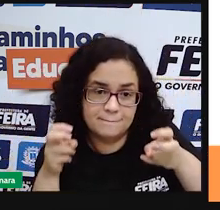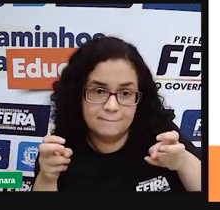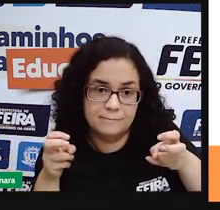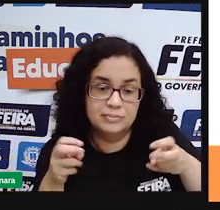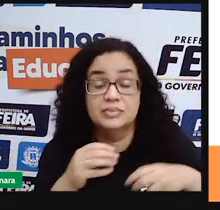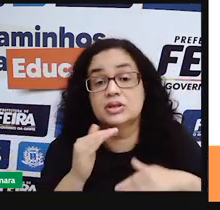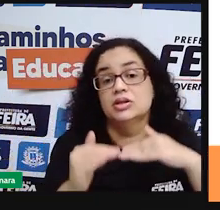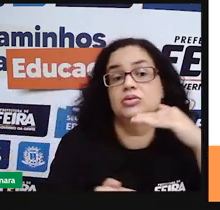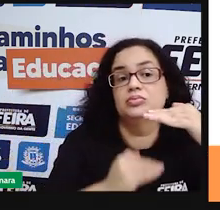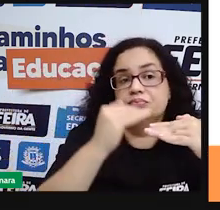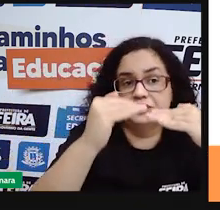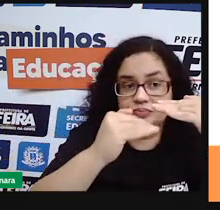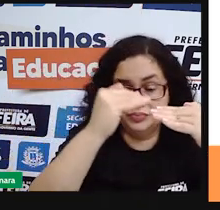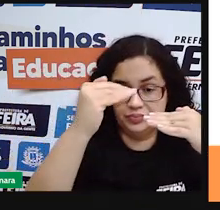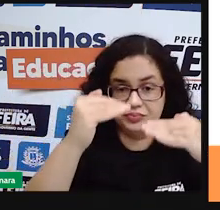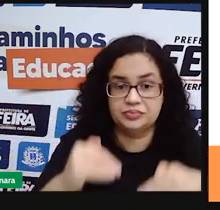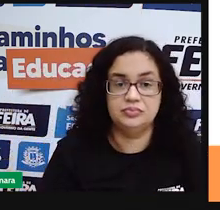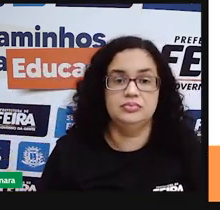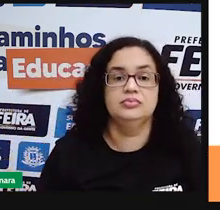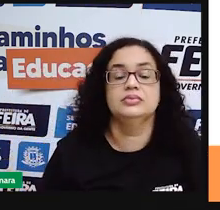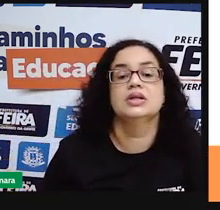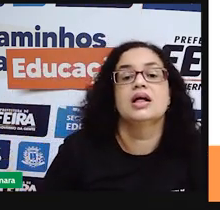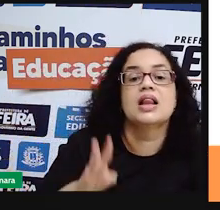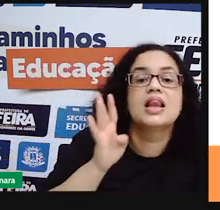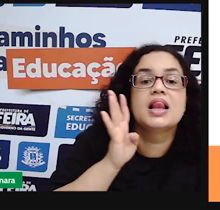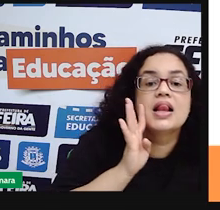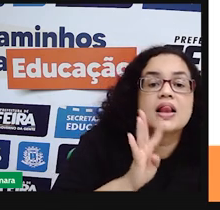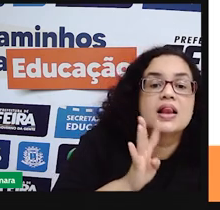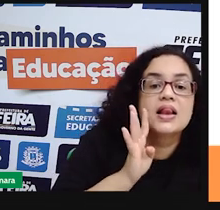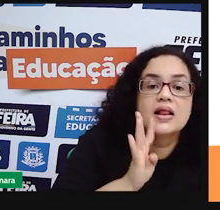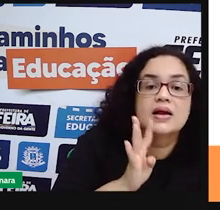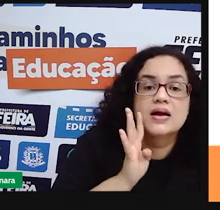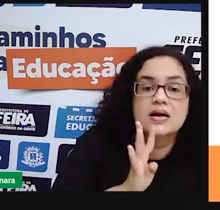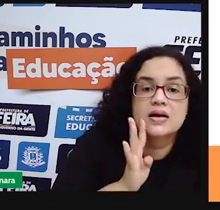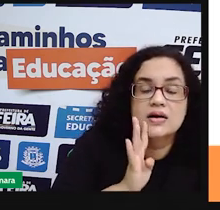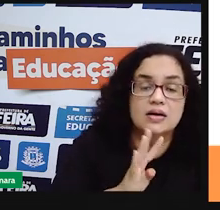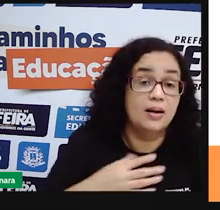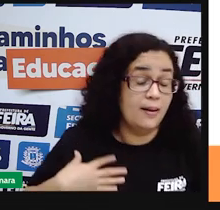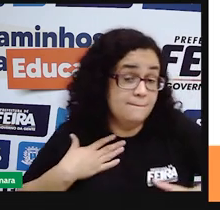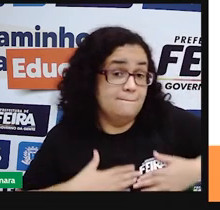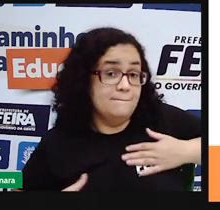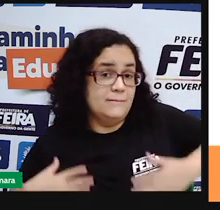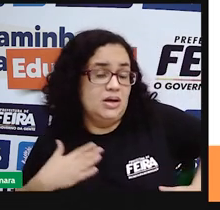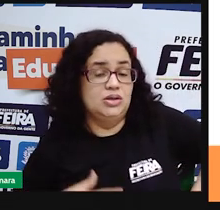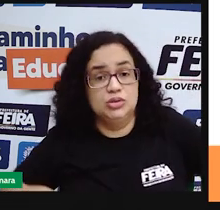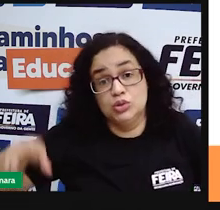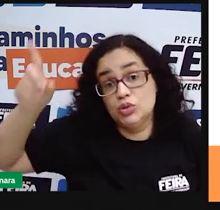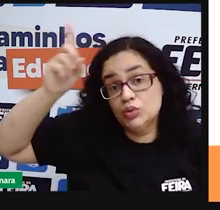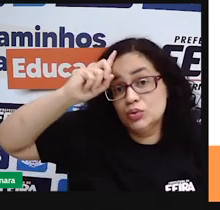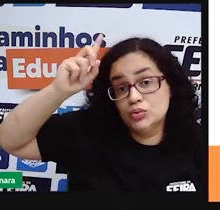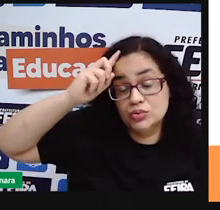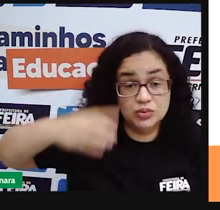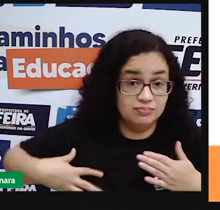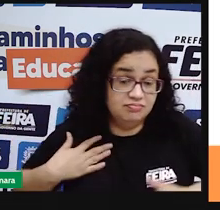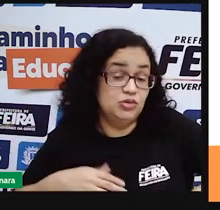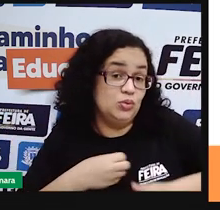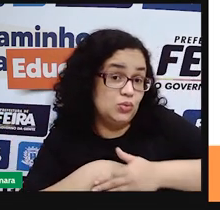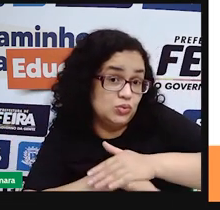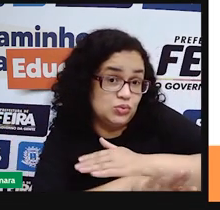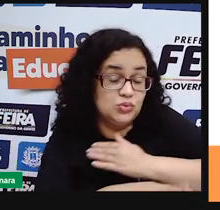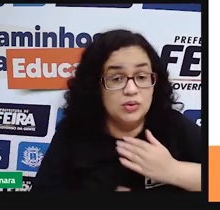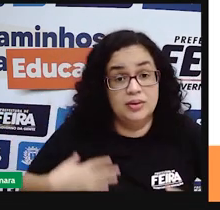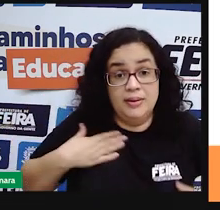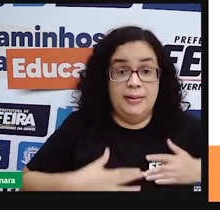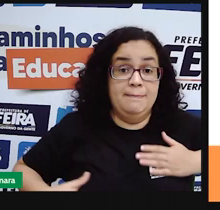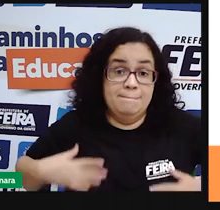e eu acho um hábito bem interessante que é o hábito de tomar banho todos os dias né é um hábito um costume herdado